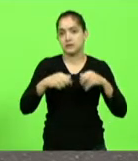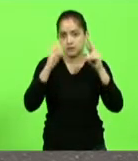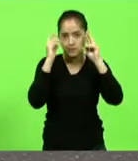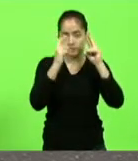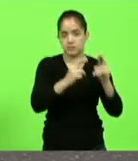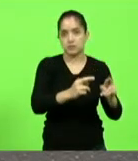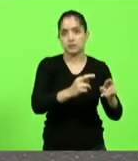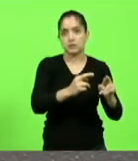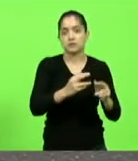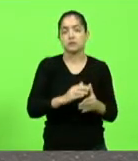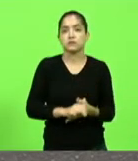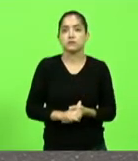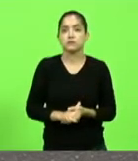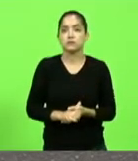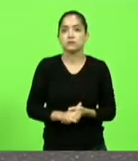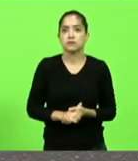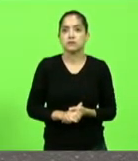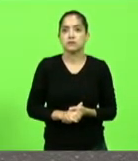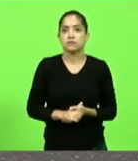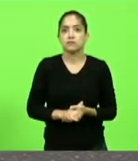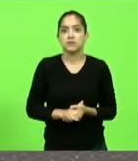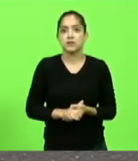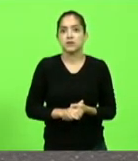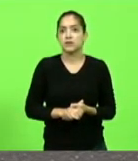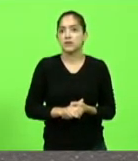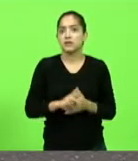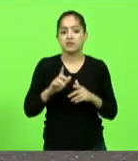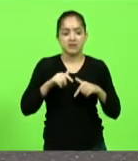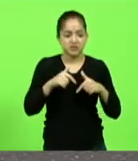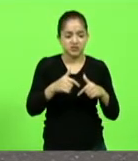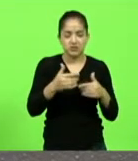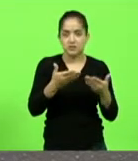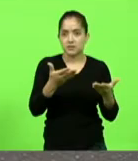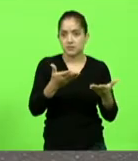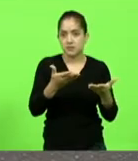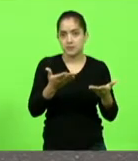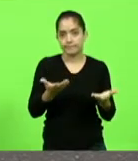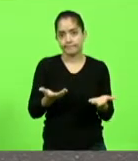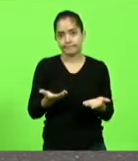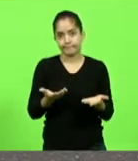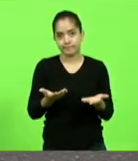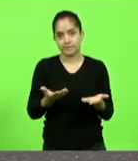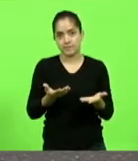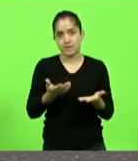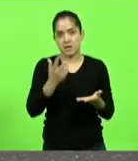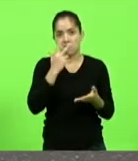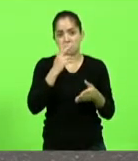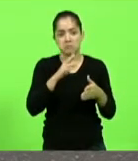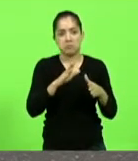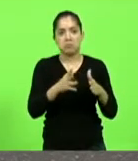e não proceder dessa forma como se fosse um bandido